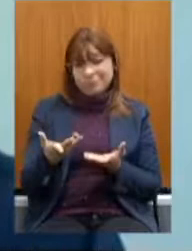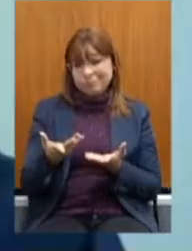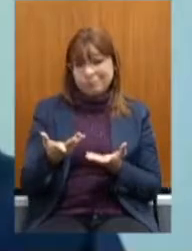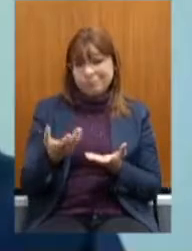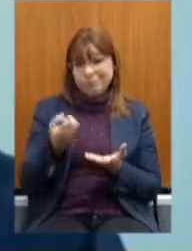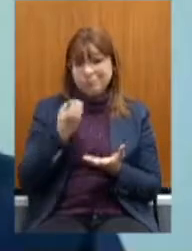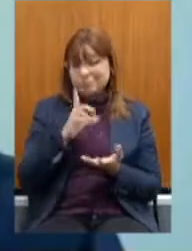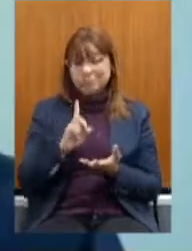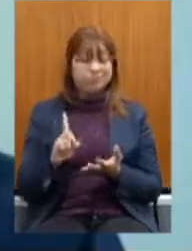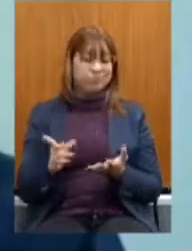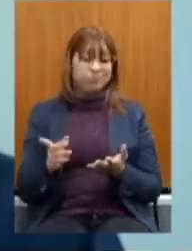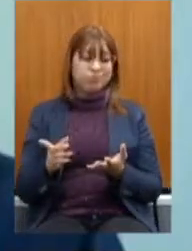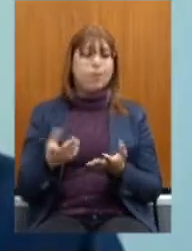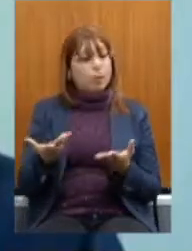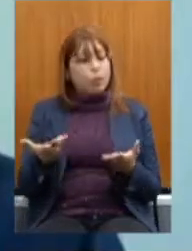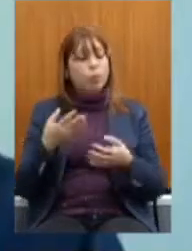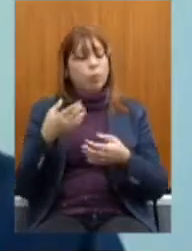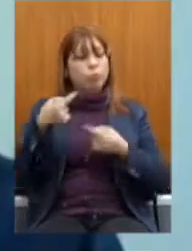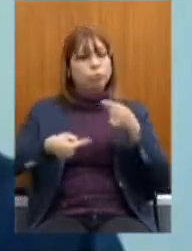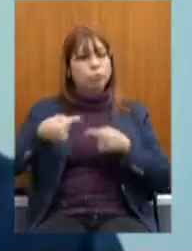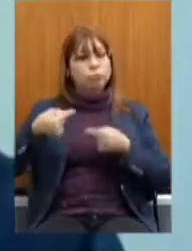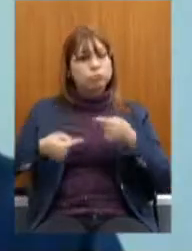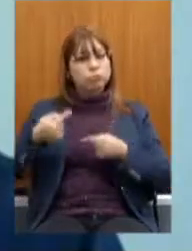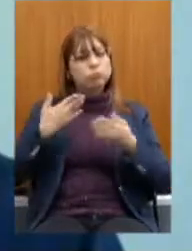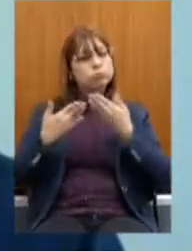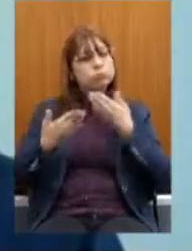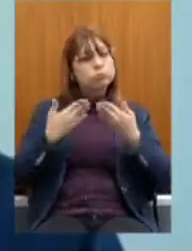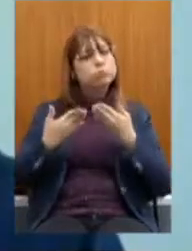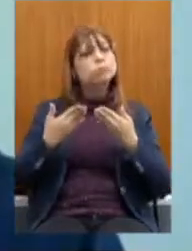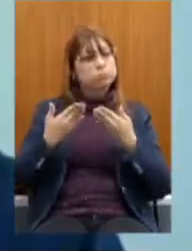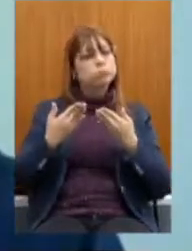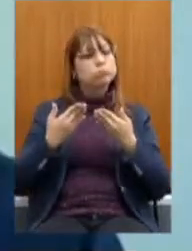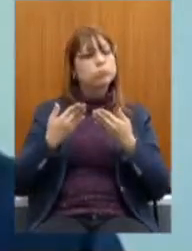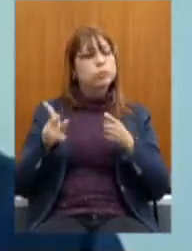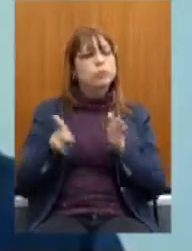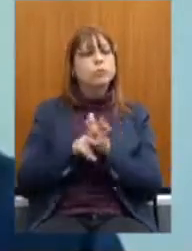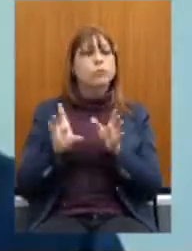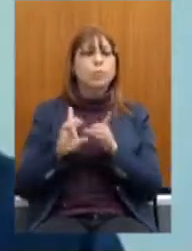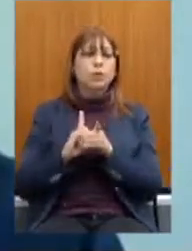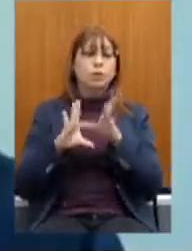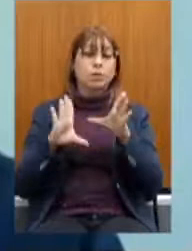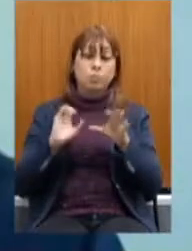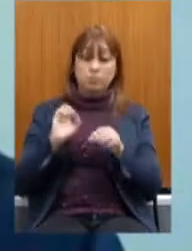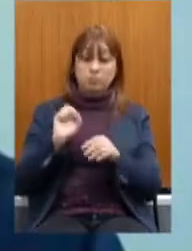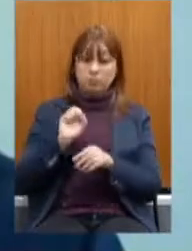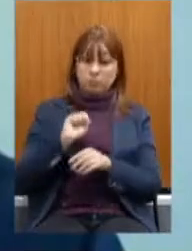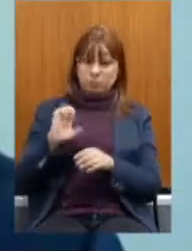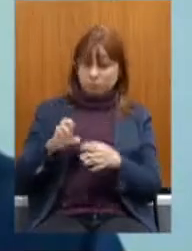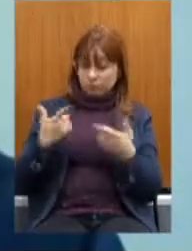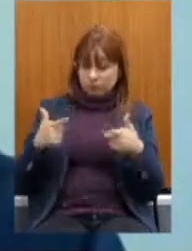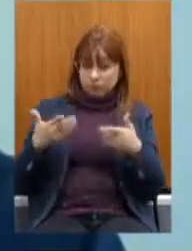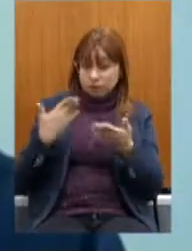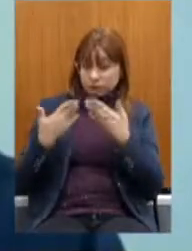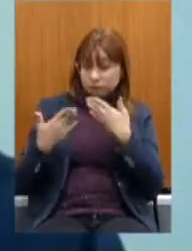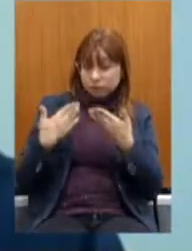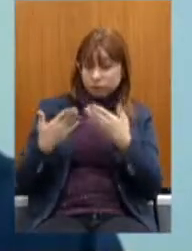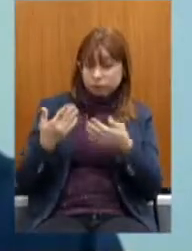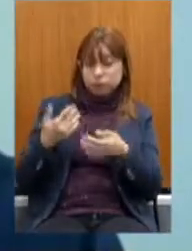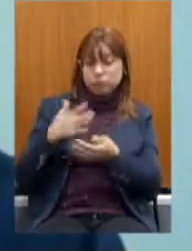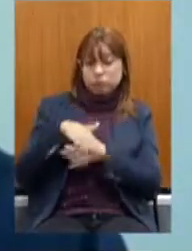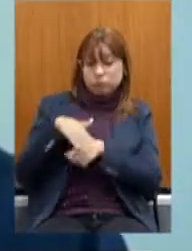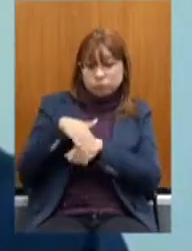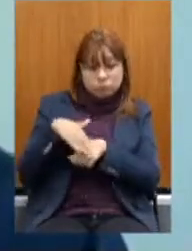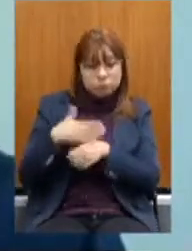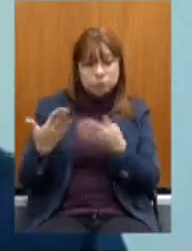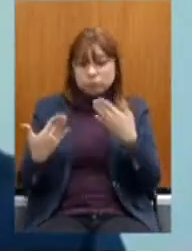o debate O debate Faz parte Da democracia Se a gente Não tem debate Se a gente Não consegue Colocar Em